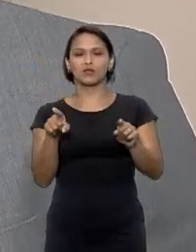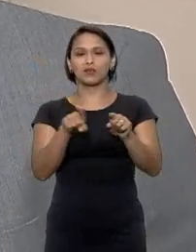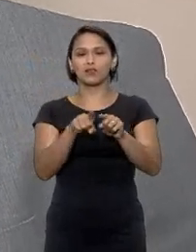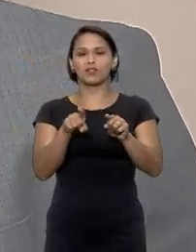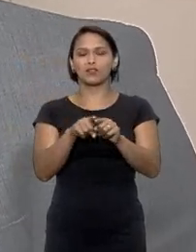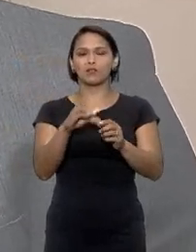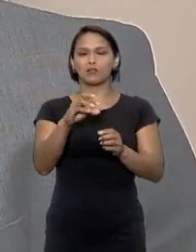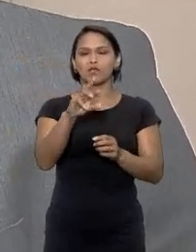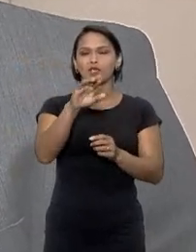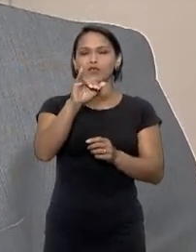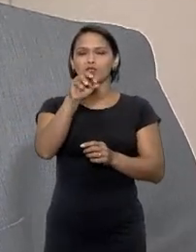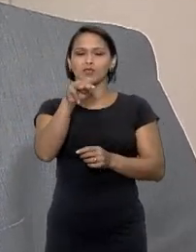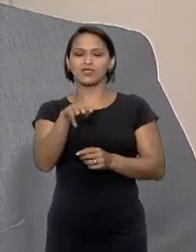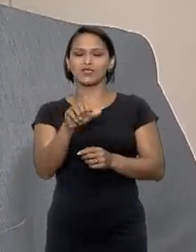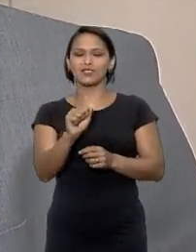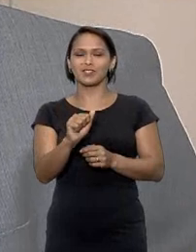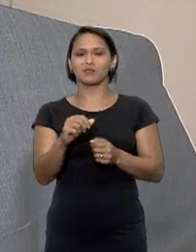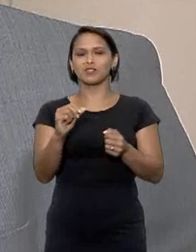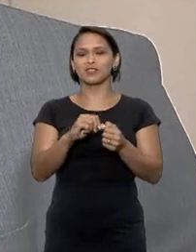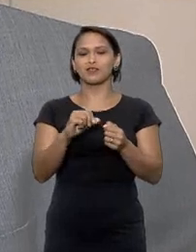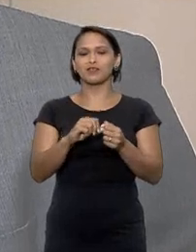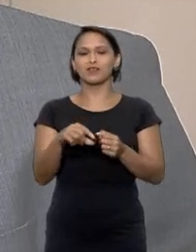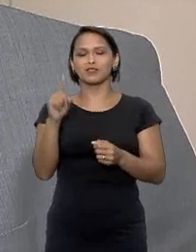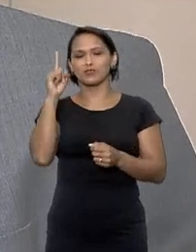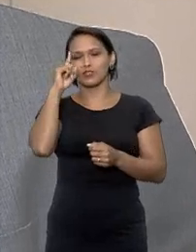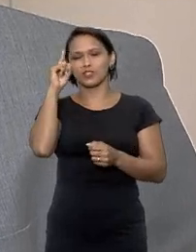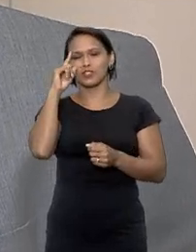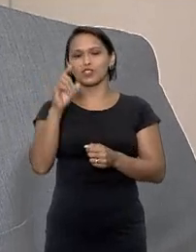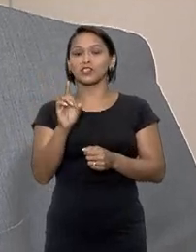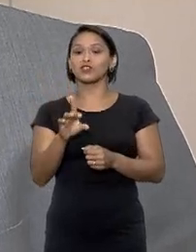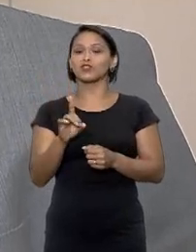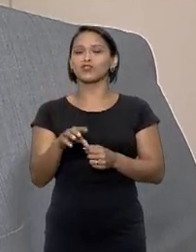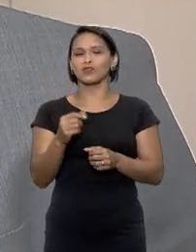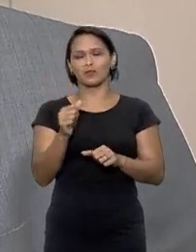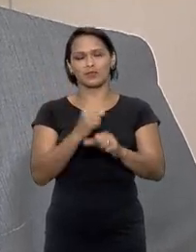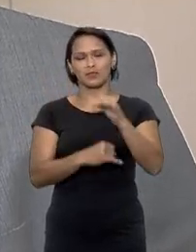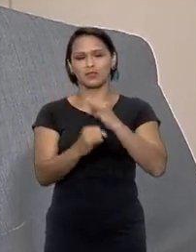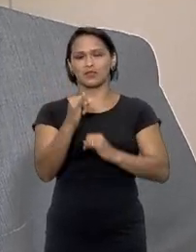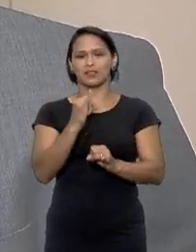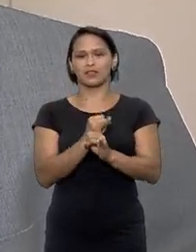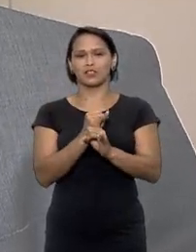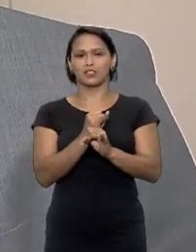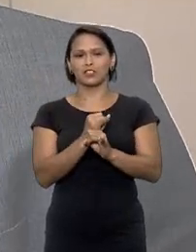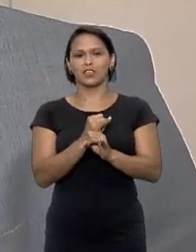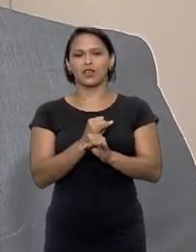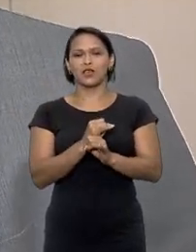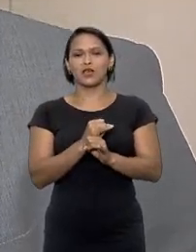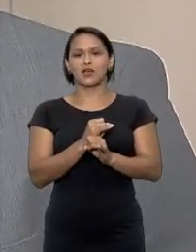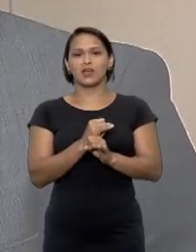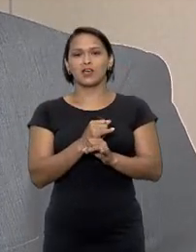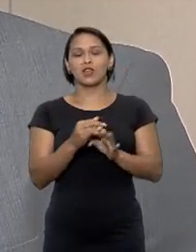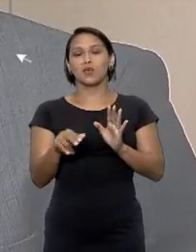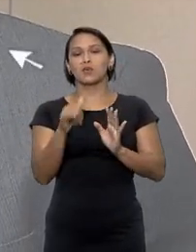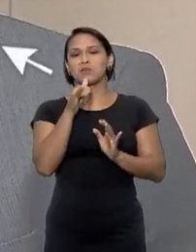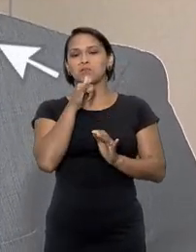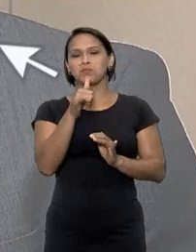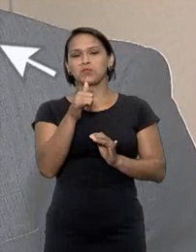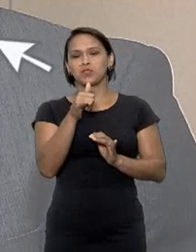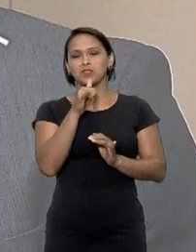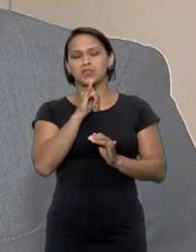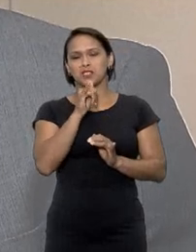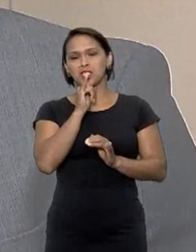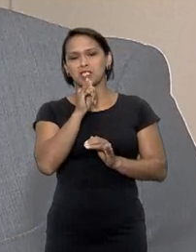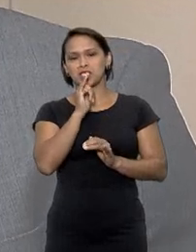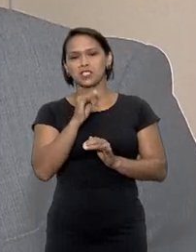E também existem os crimes que são praticados tipicamente pela internet, que só podem ser praticados pela internet. Um dos exemplos é o revenge porn,